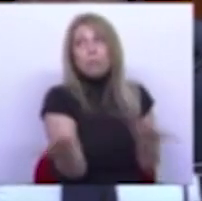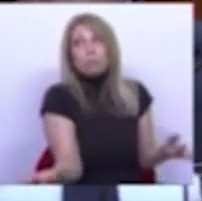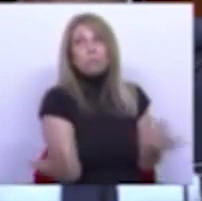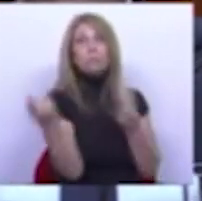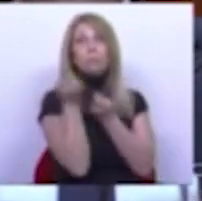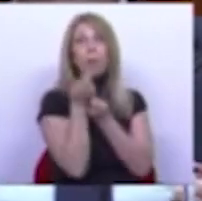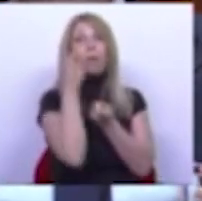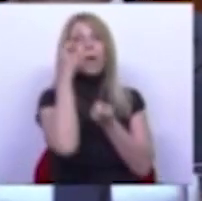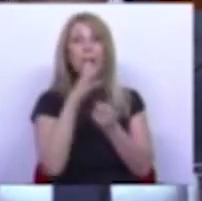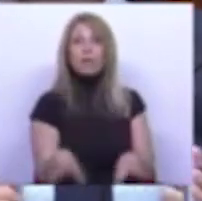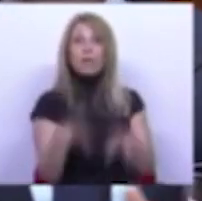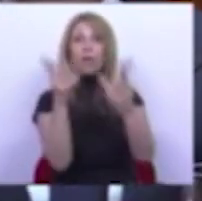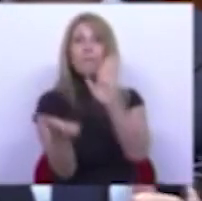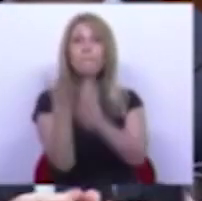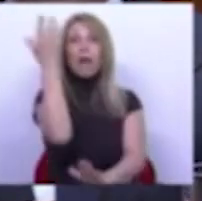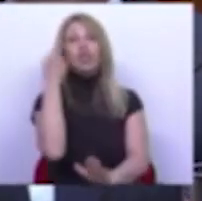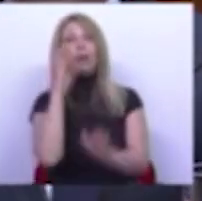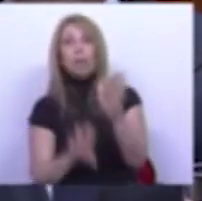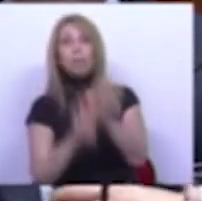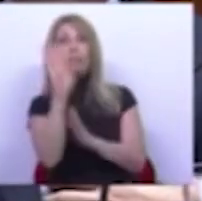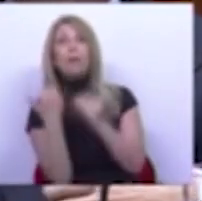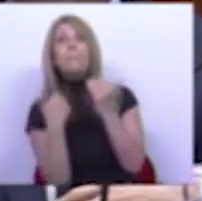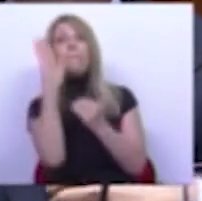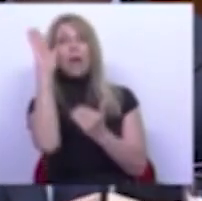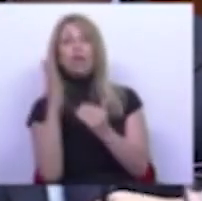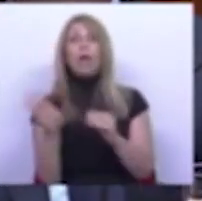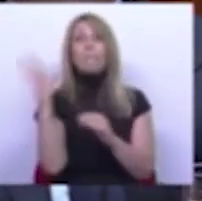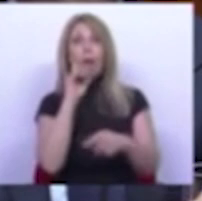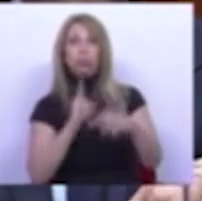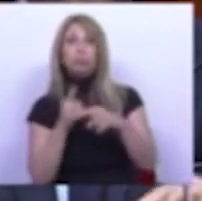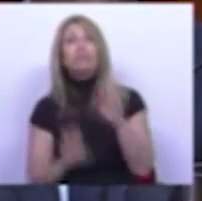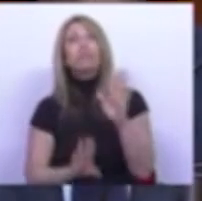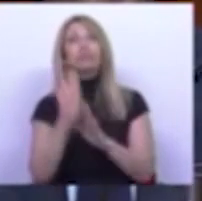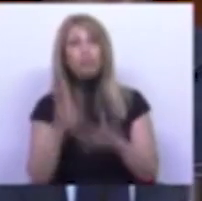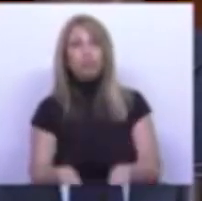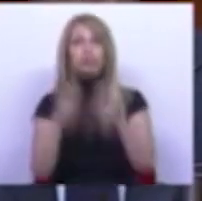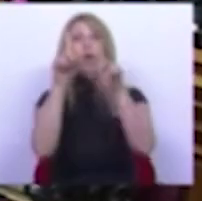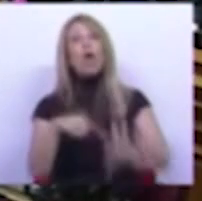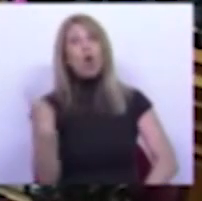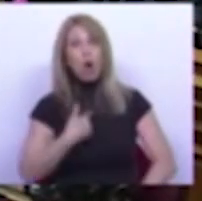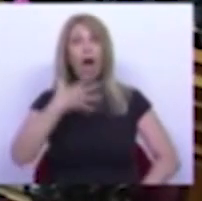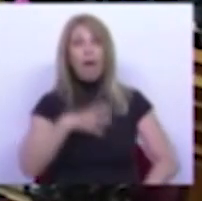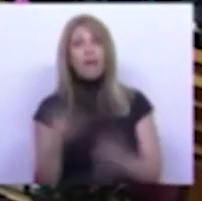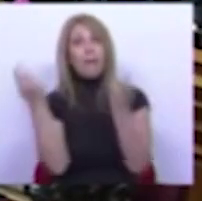desenvolvidos dos que estão mais dos que crescem mais dos que sejam mais prósperos é desses que nós queremos nos aproximar.